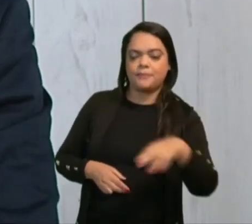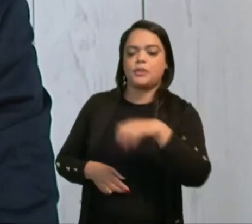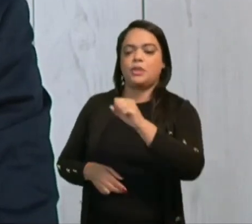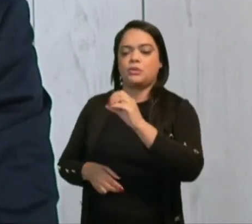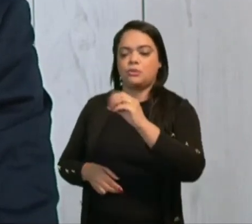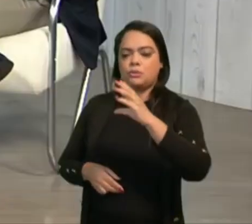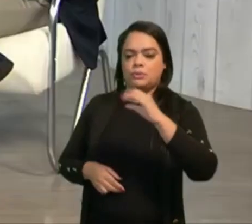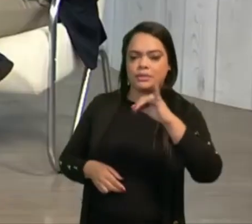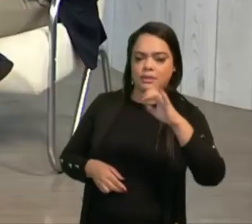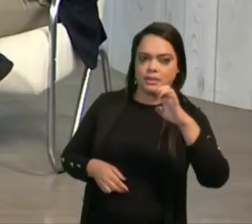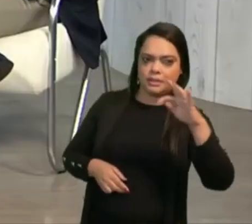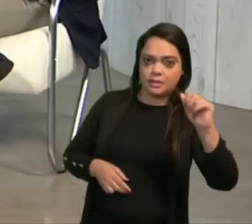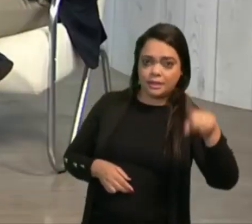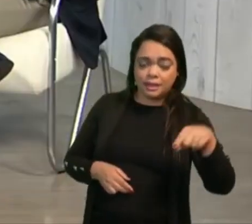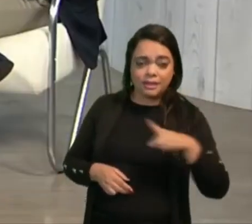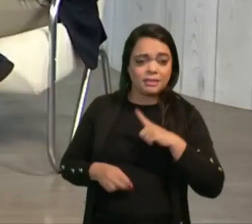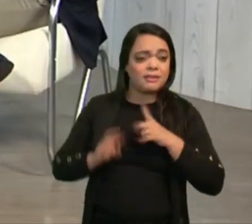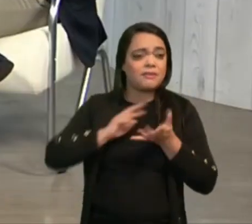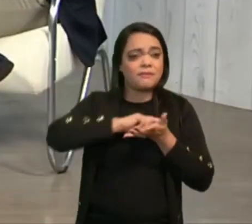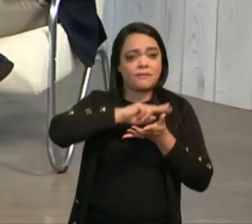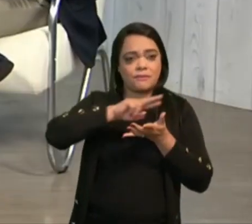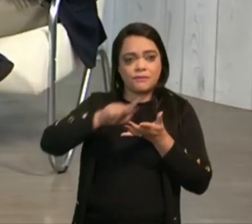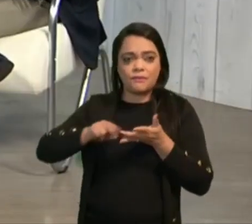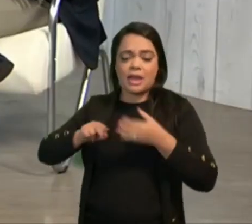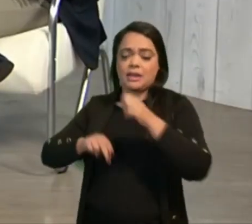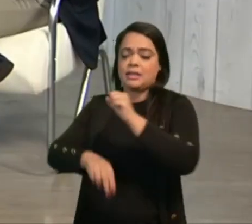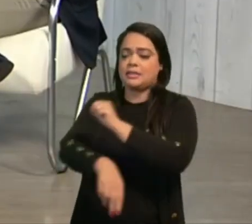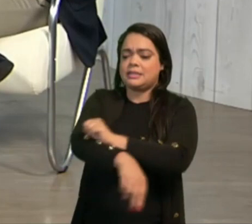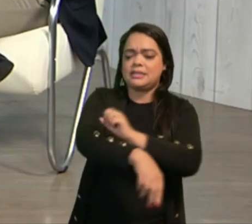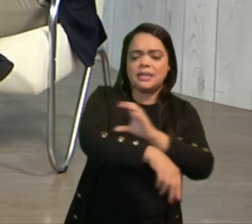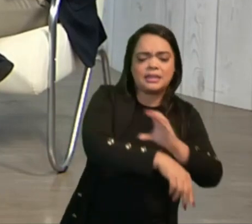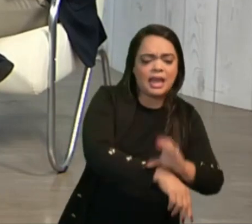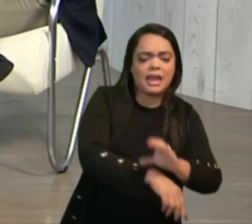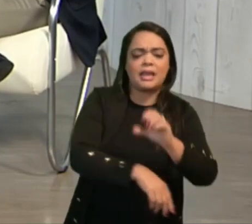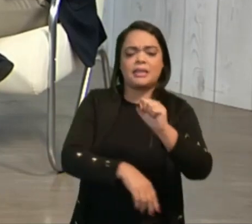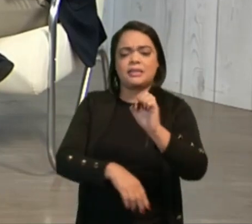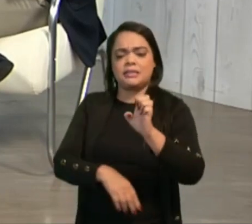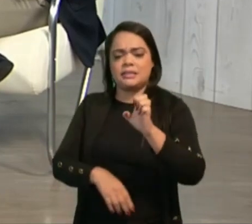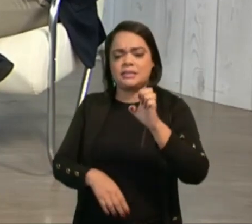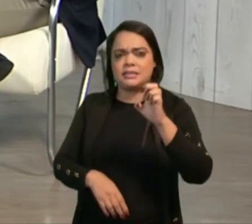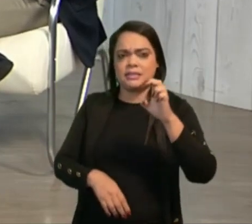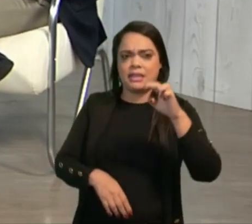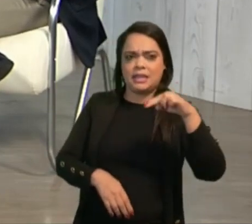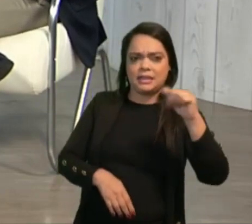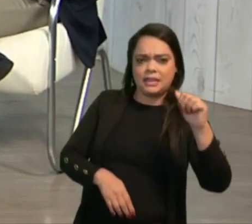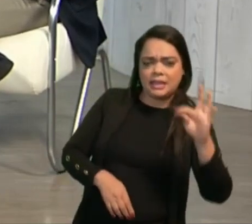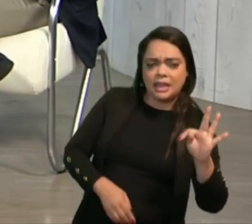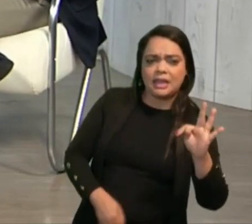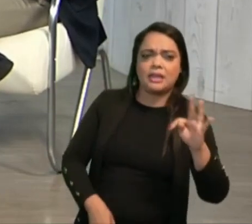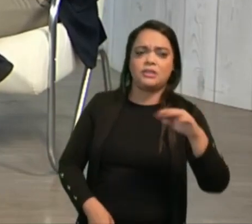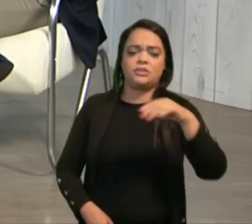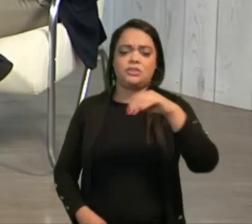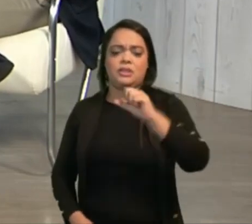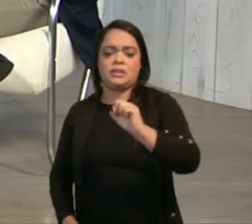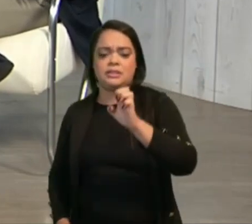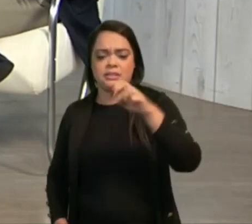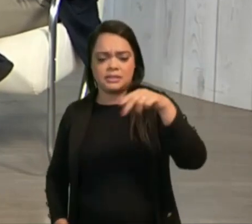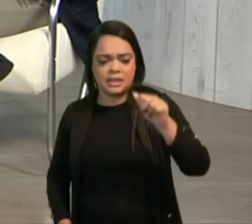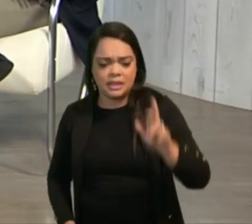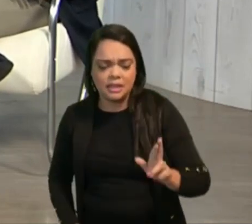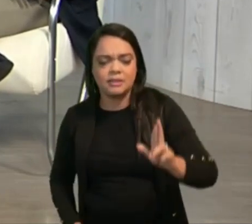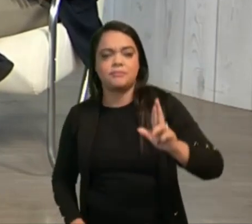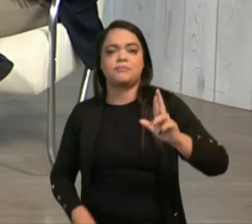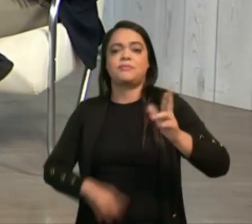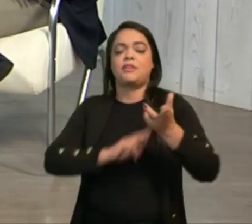várias entidades formadoras. O Sistema S, Senar, Senac, Senat. Então, são várias as